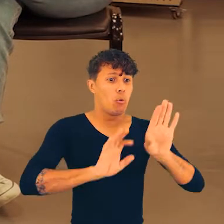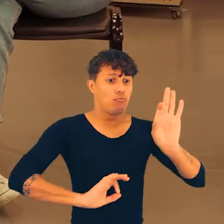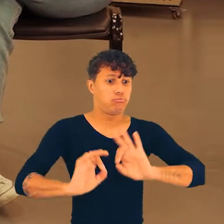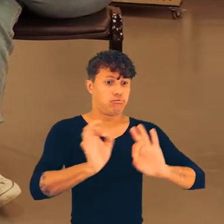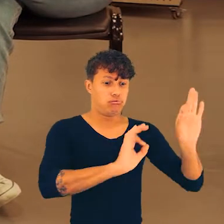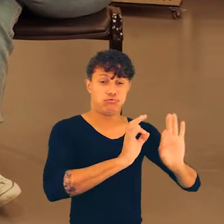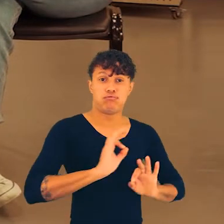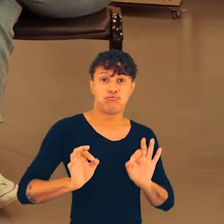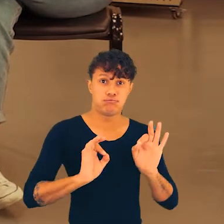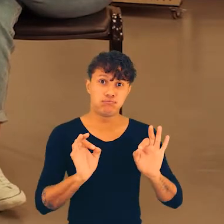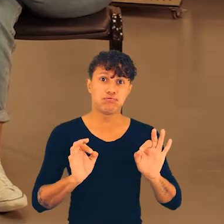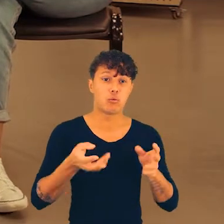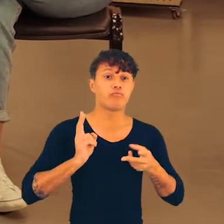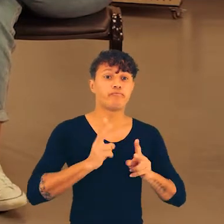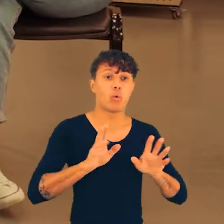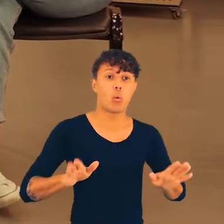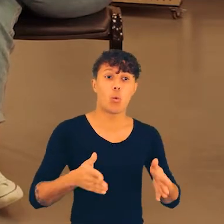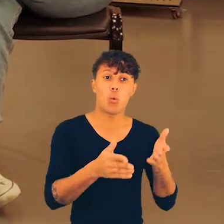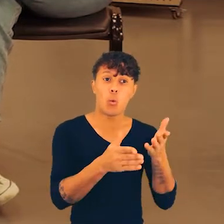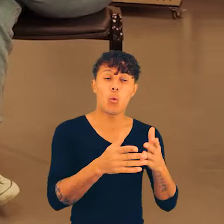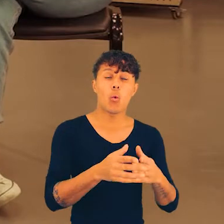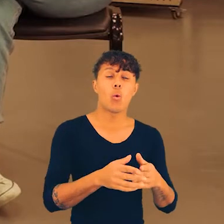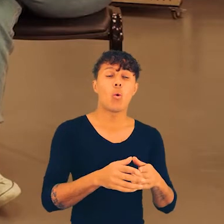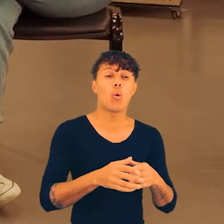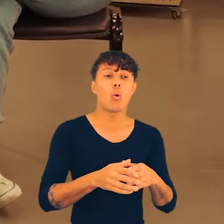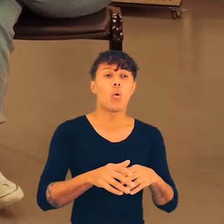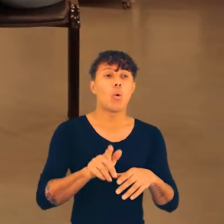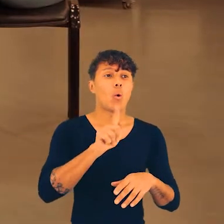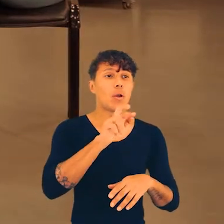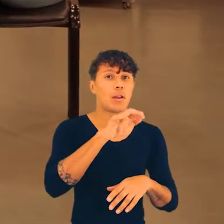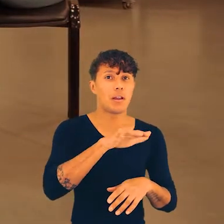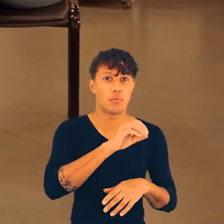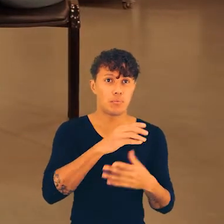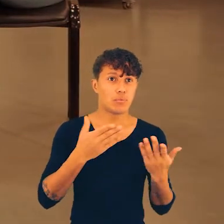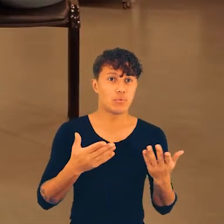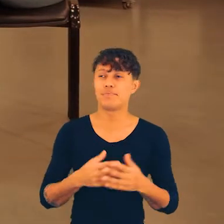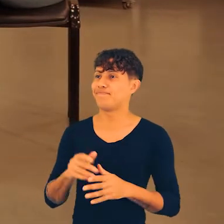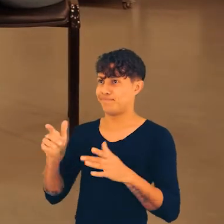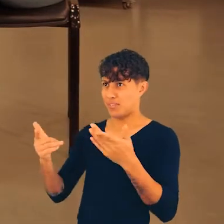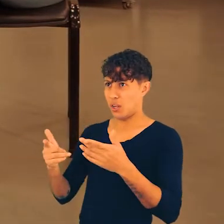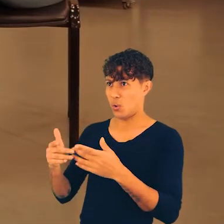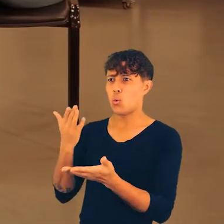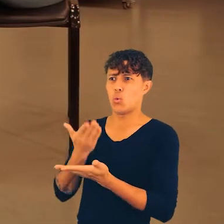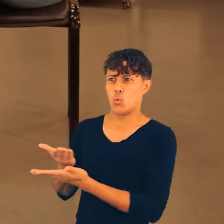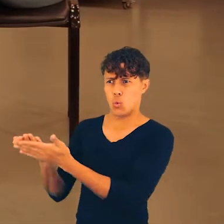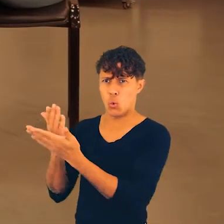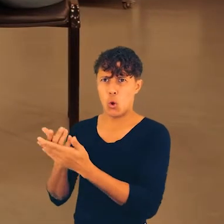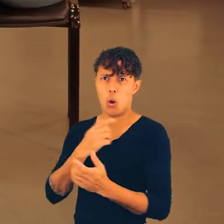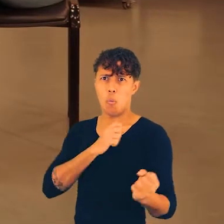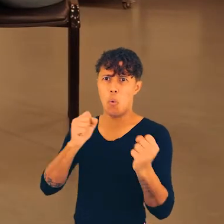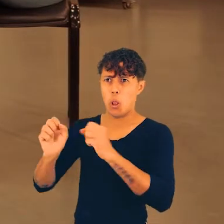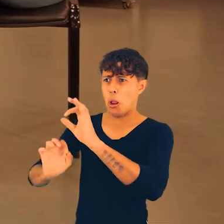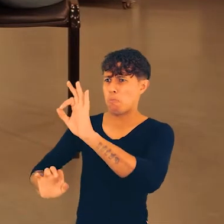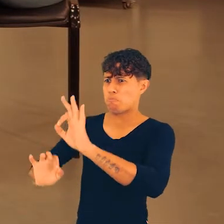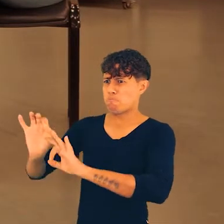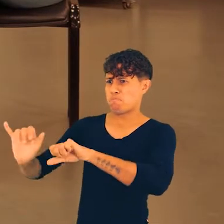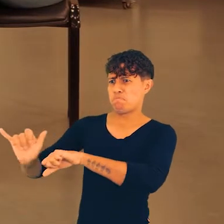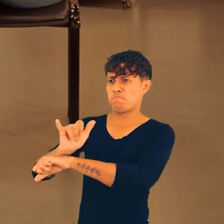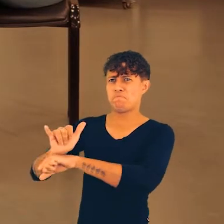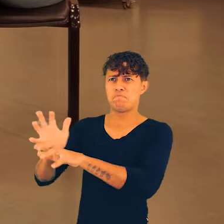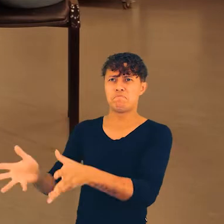tipo, falta de organização para colocar para frente o Grêmio? Os estudantes têm um poder de organização